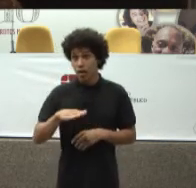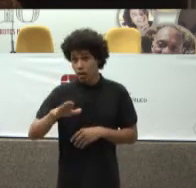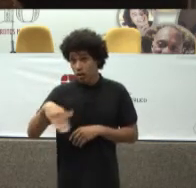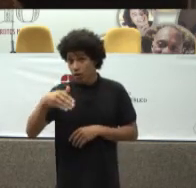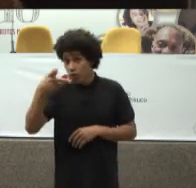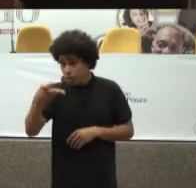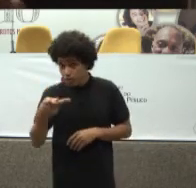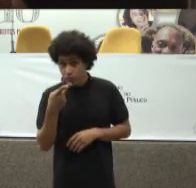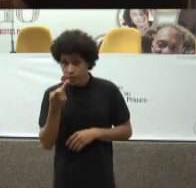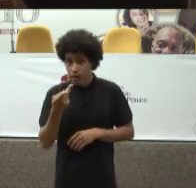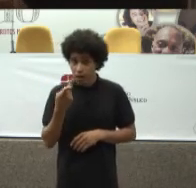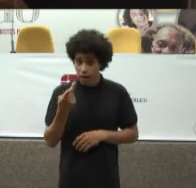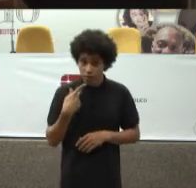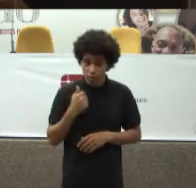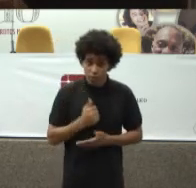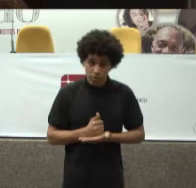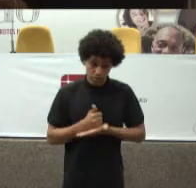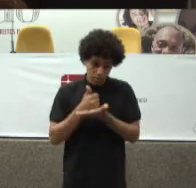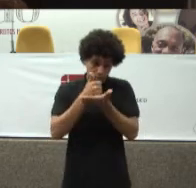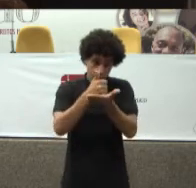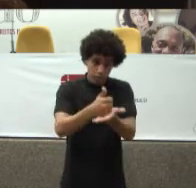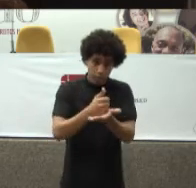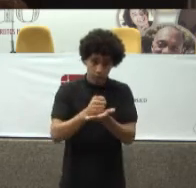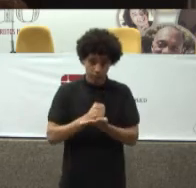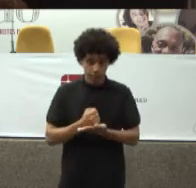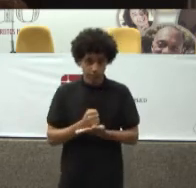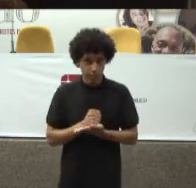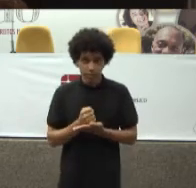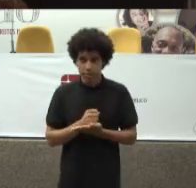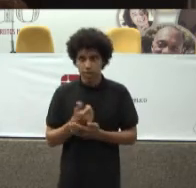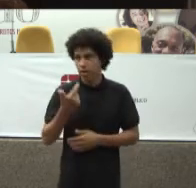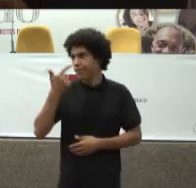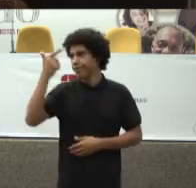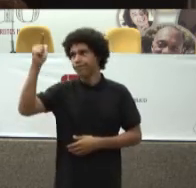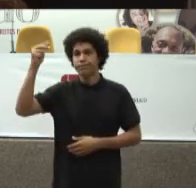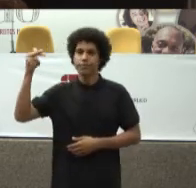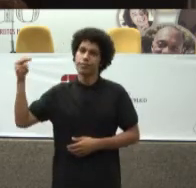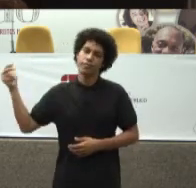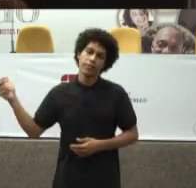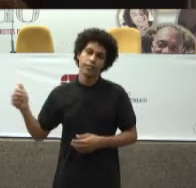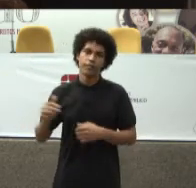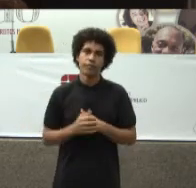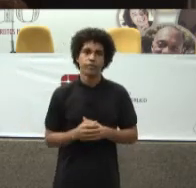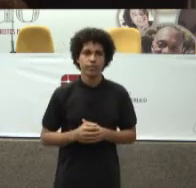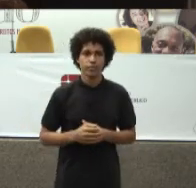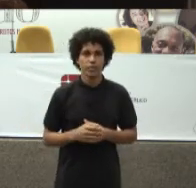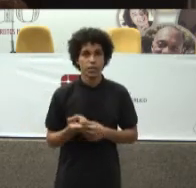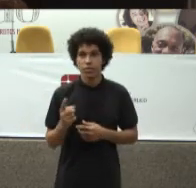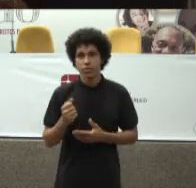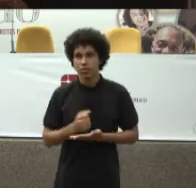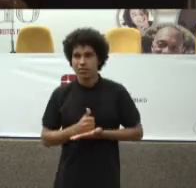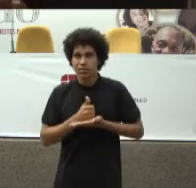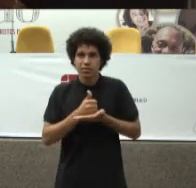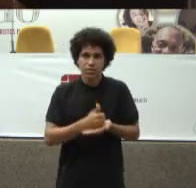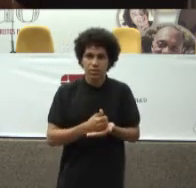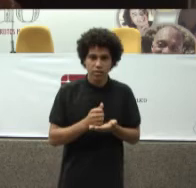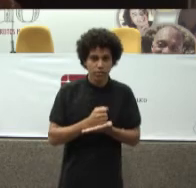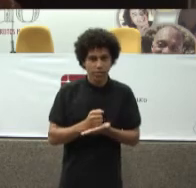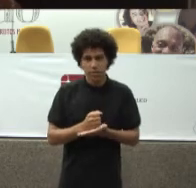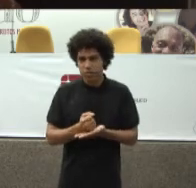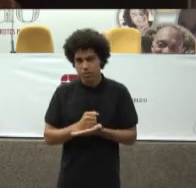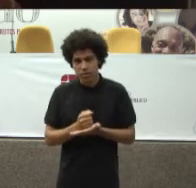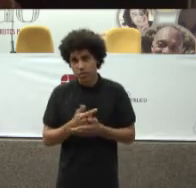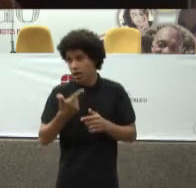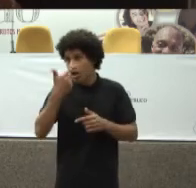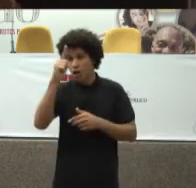De assistência farmacêutica Tudo é outra coisa Não é Assistência farmacêutica Está em